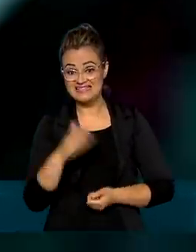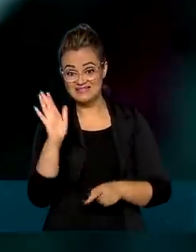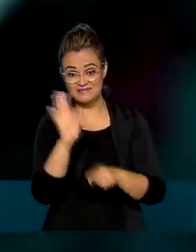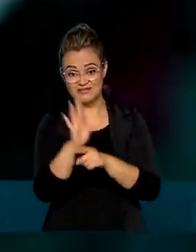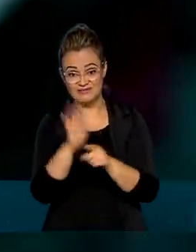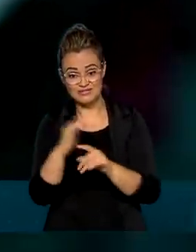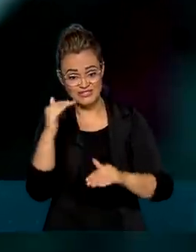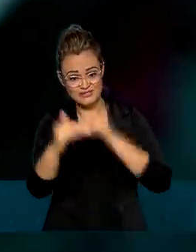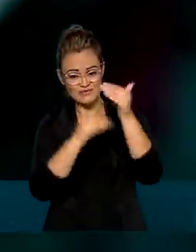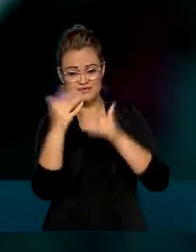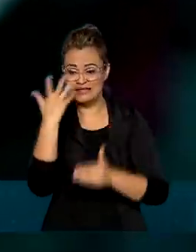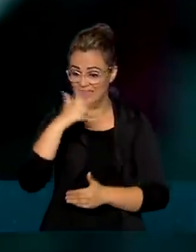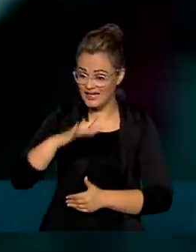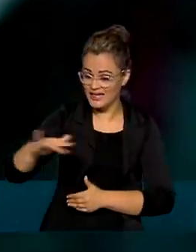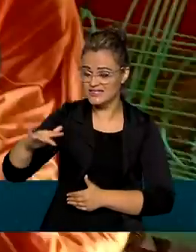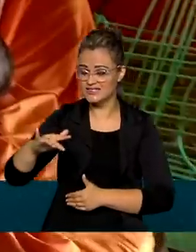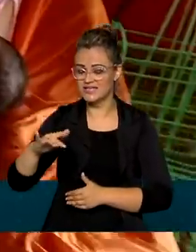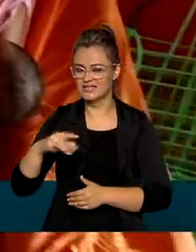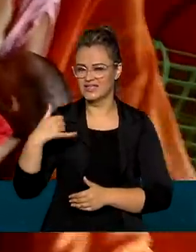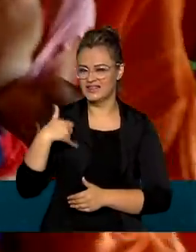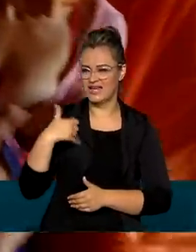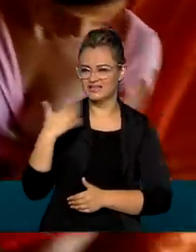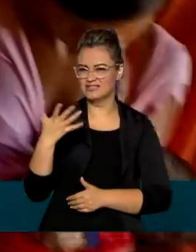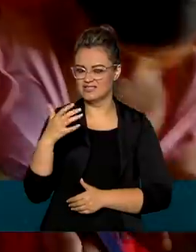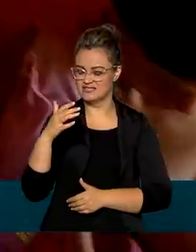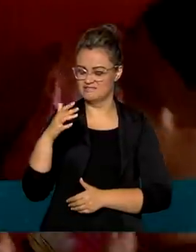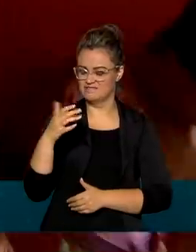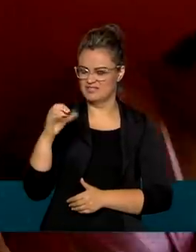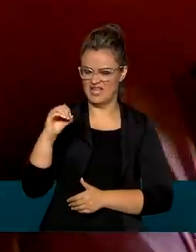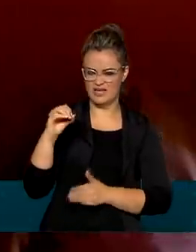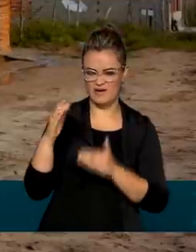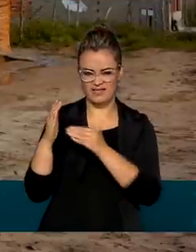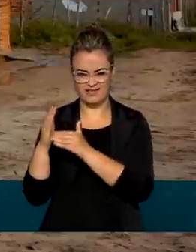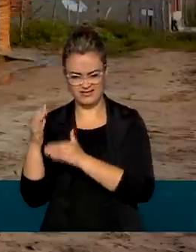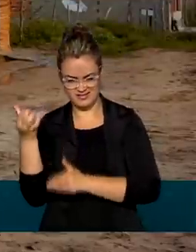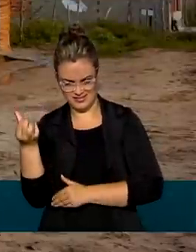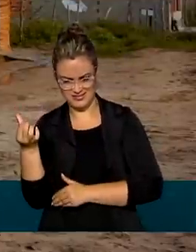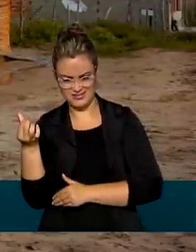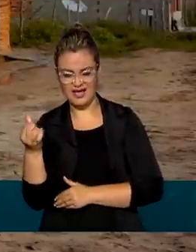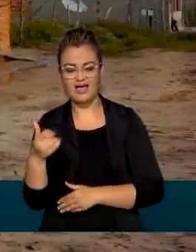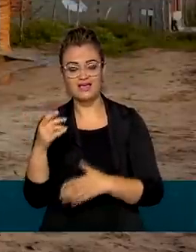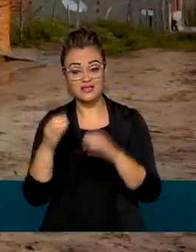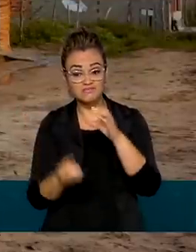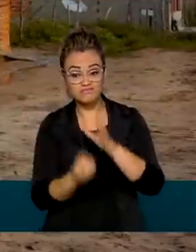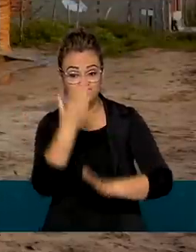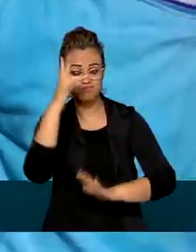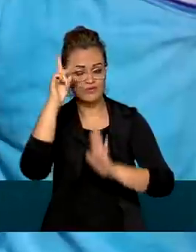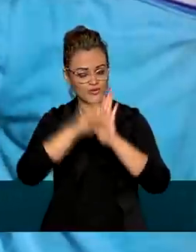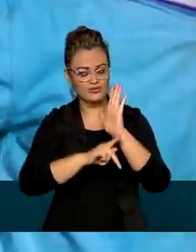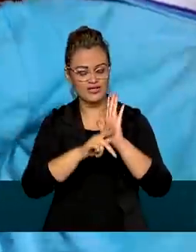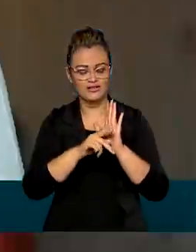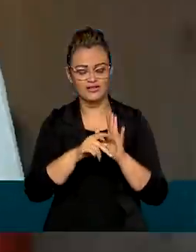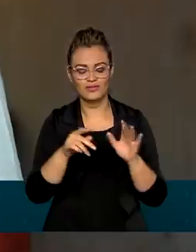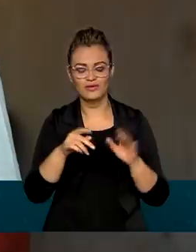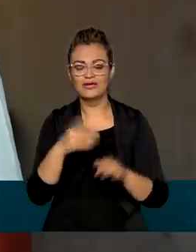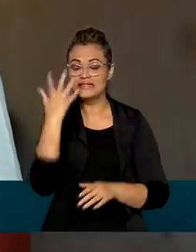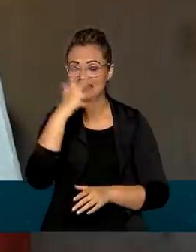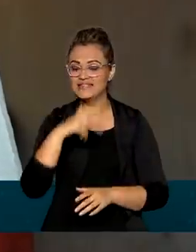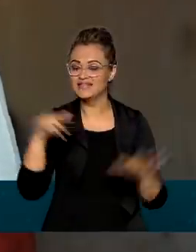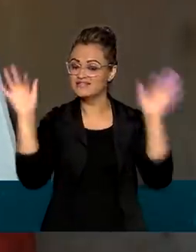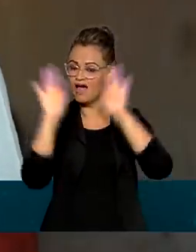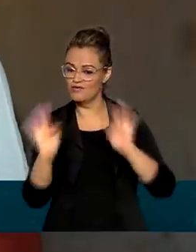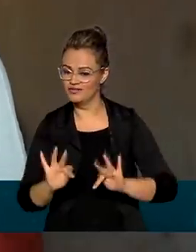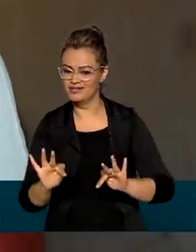desenvolvimento de crianças com idade entre 0 e 6 anos, foi criado o Criança Feliz. O